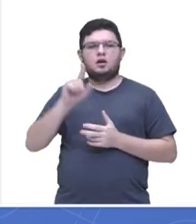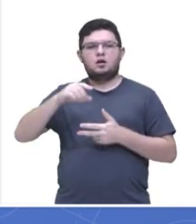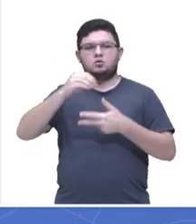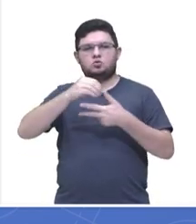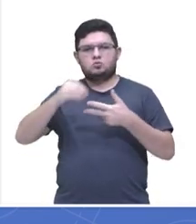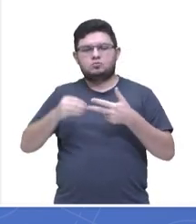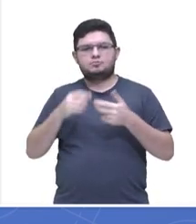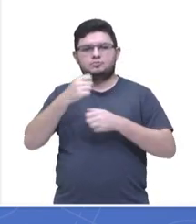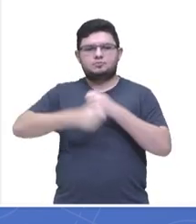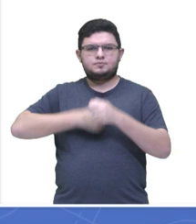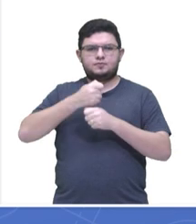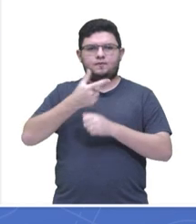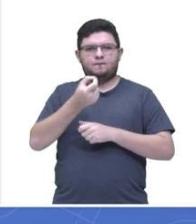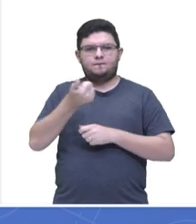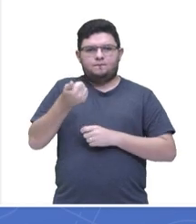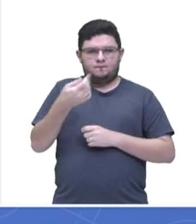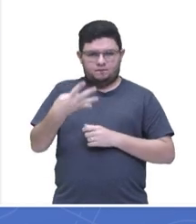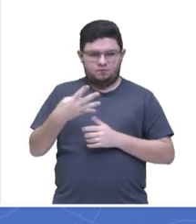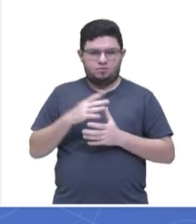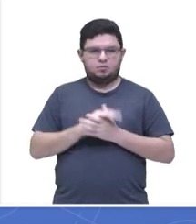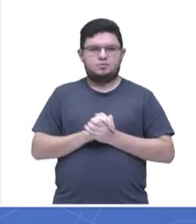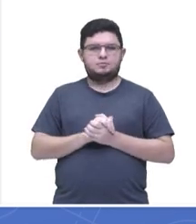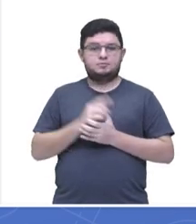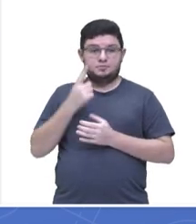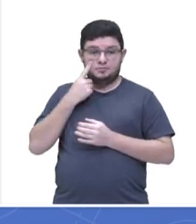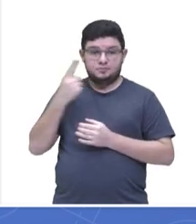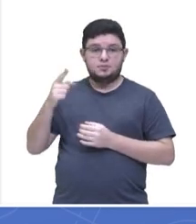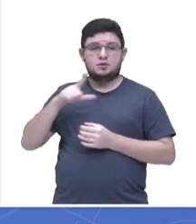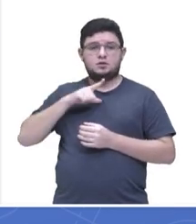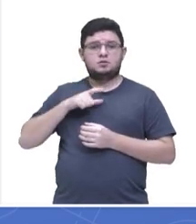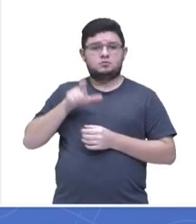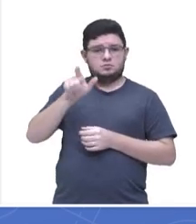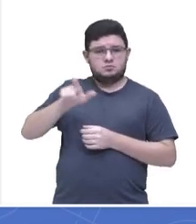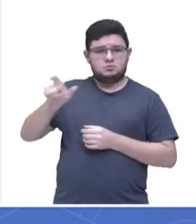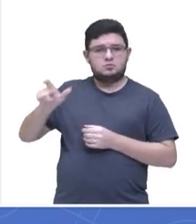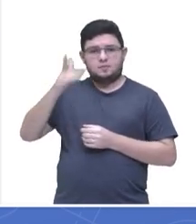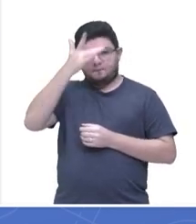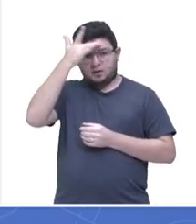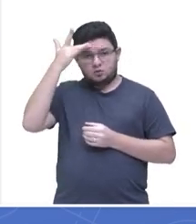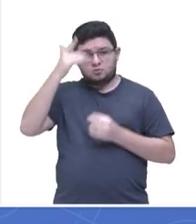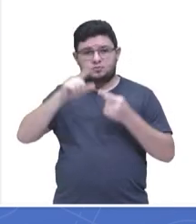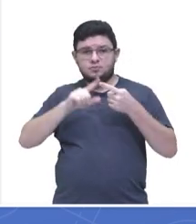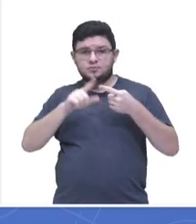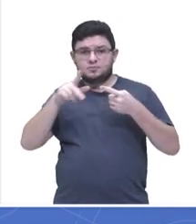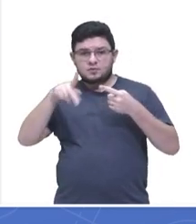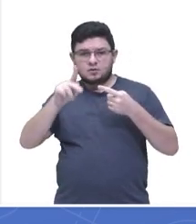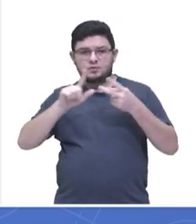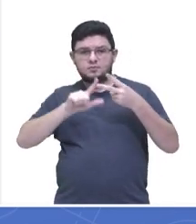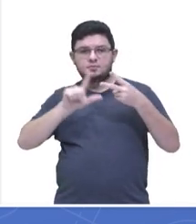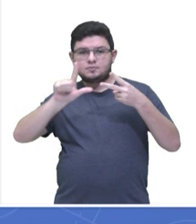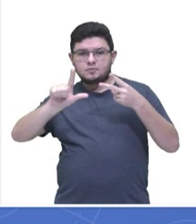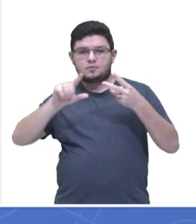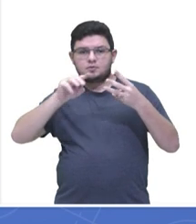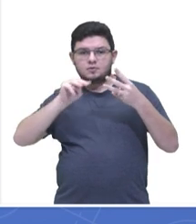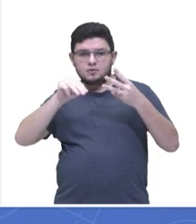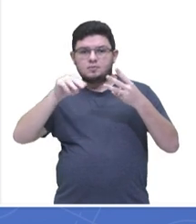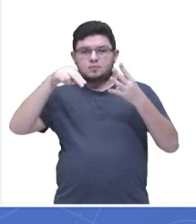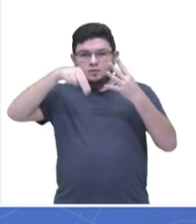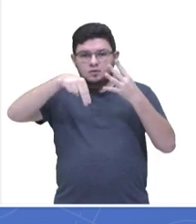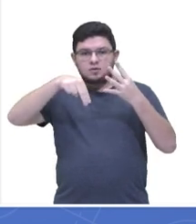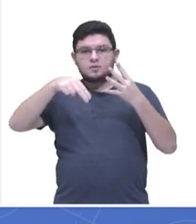2014, diz o seguinte, os candidatos KLMNP estão